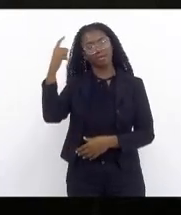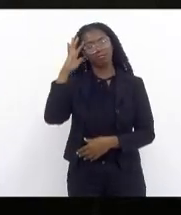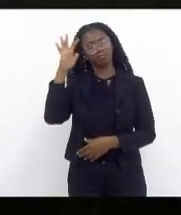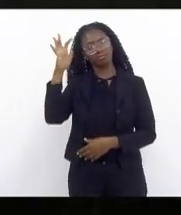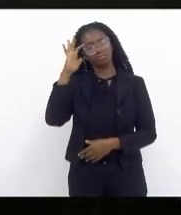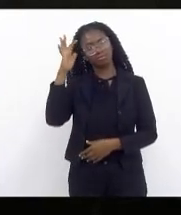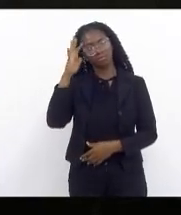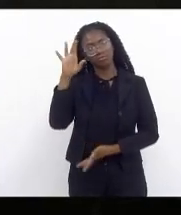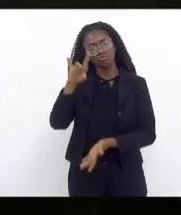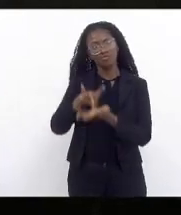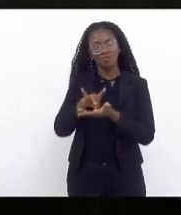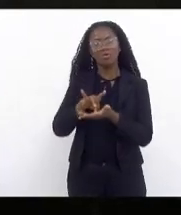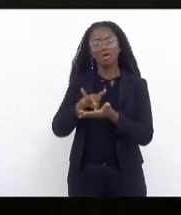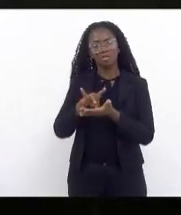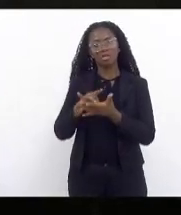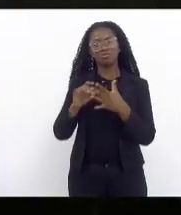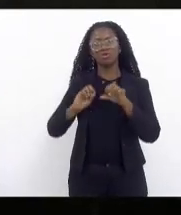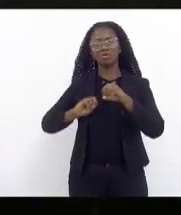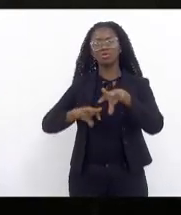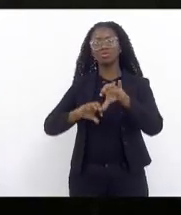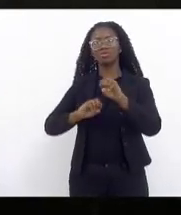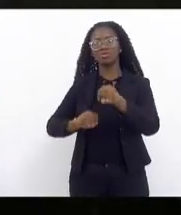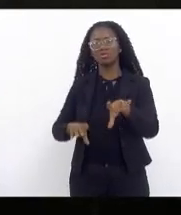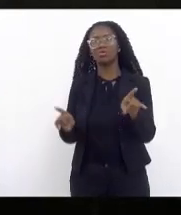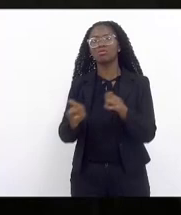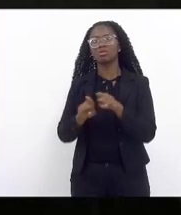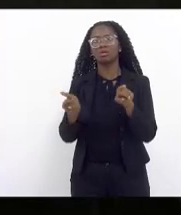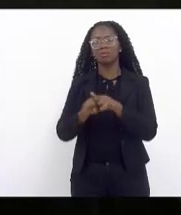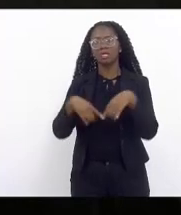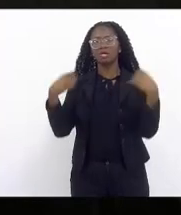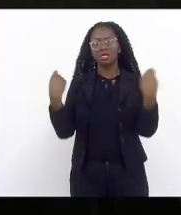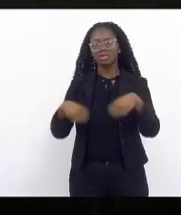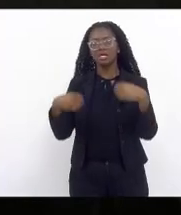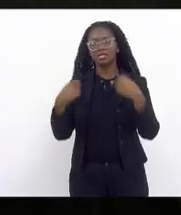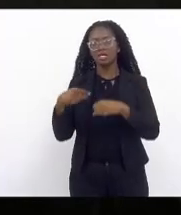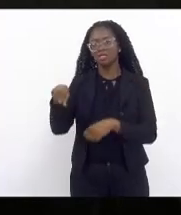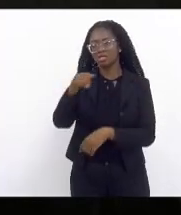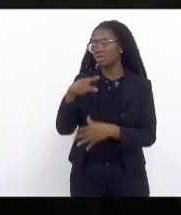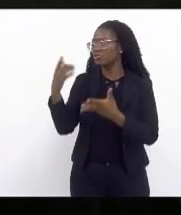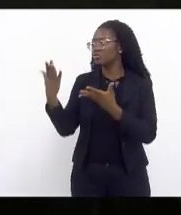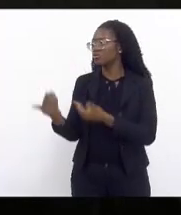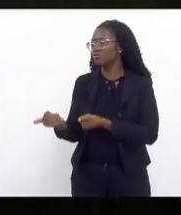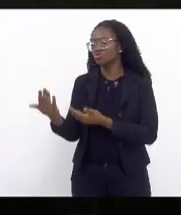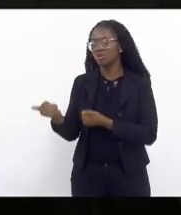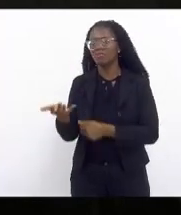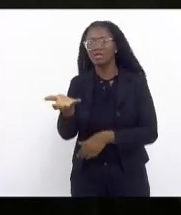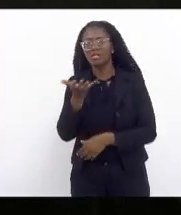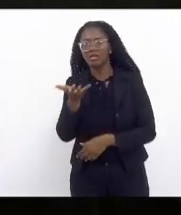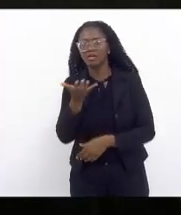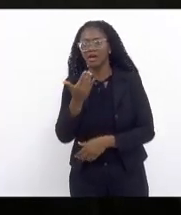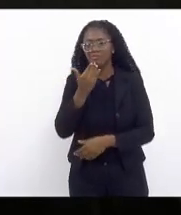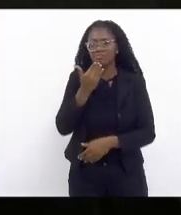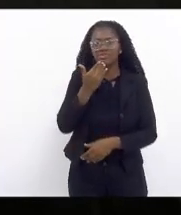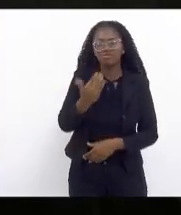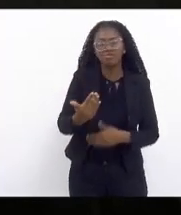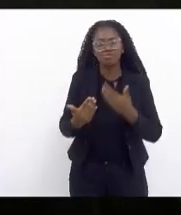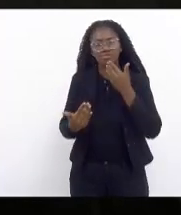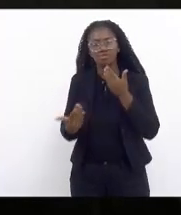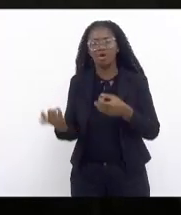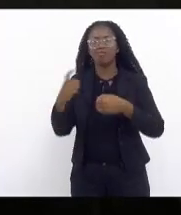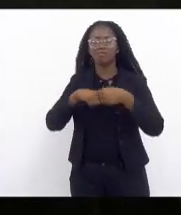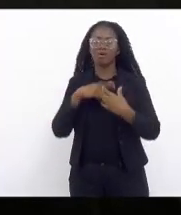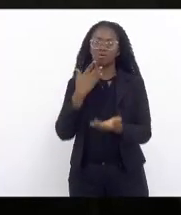verdade na educação e na necessidade desses jovens que querem que estão pedindo por essas